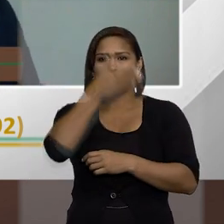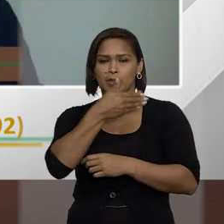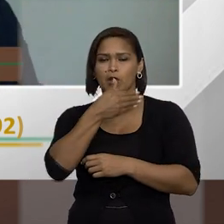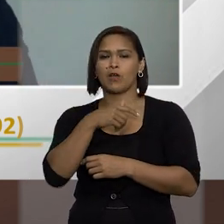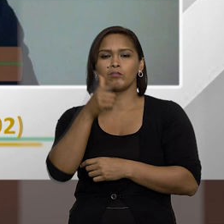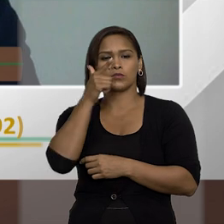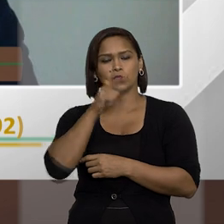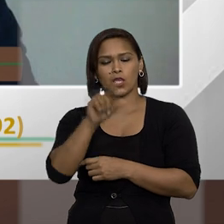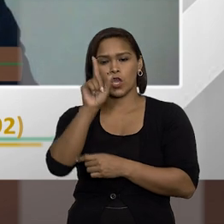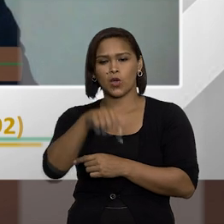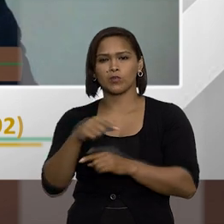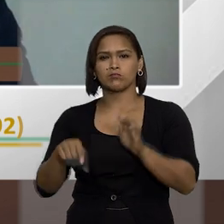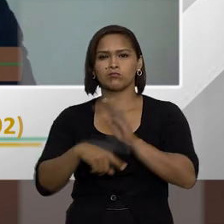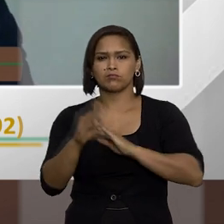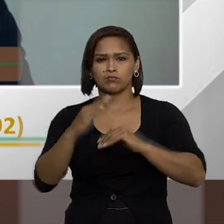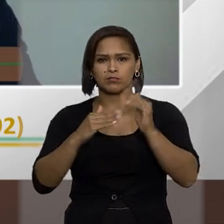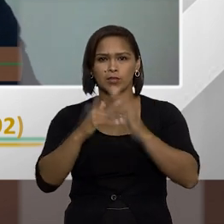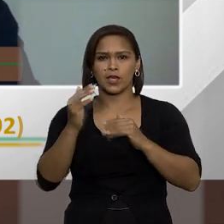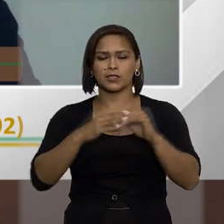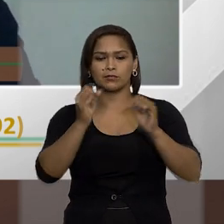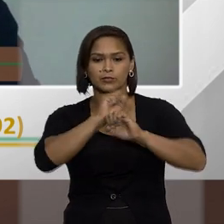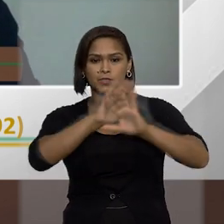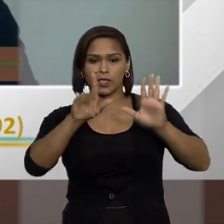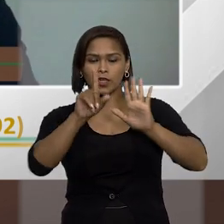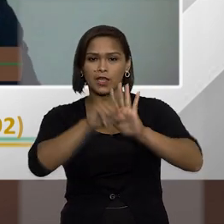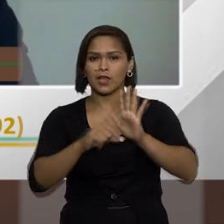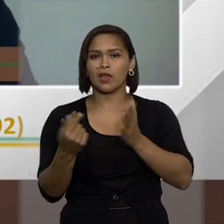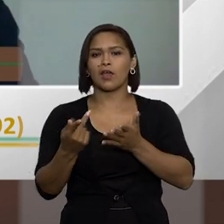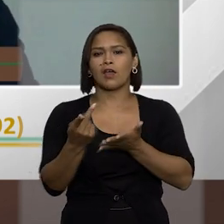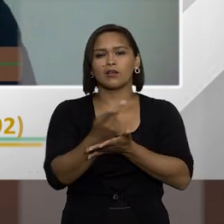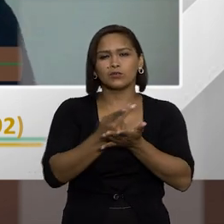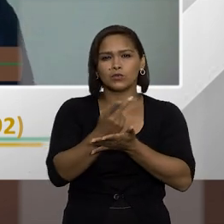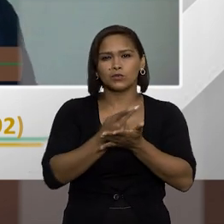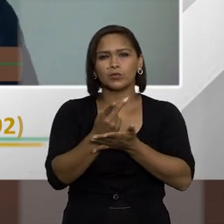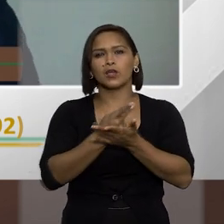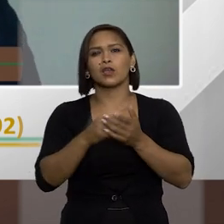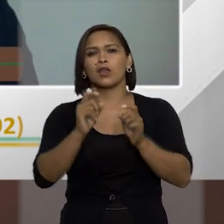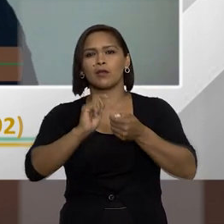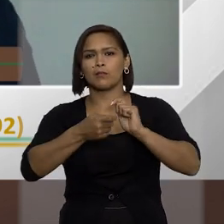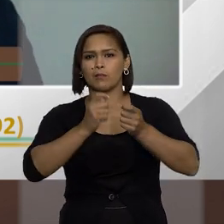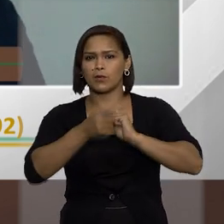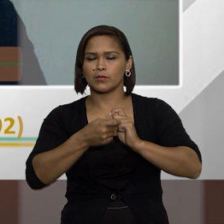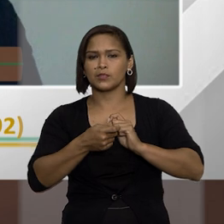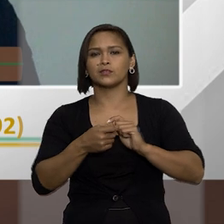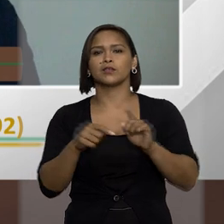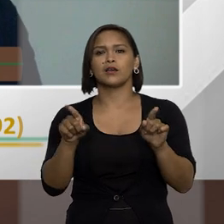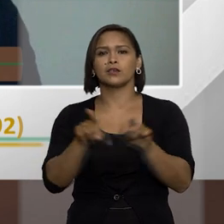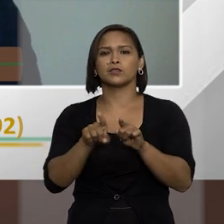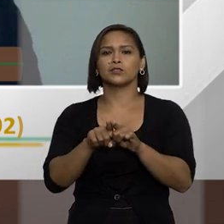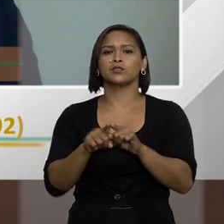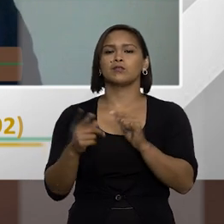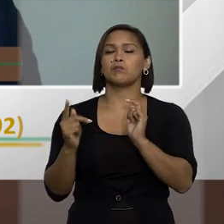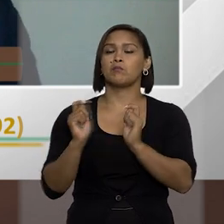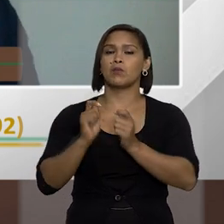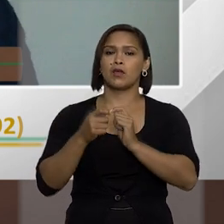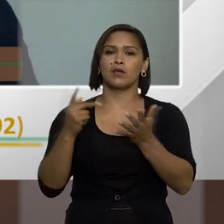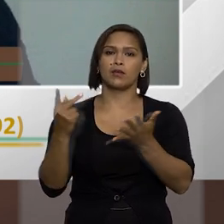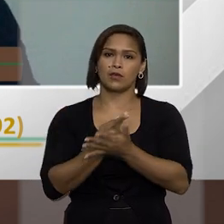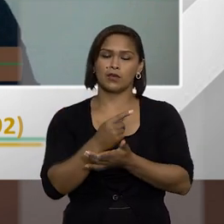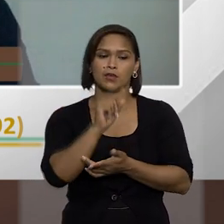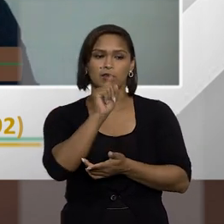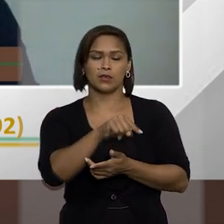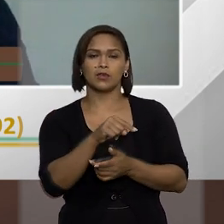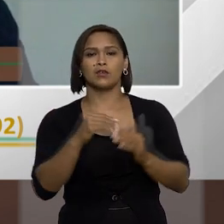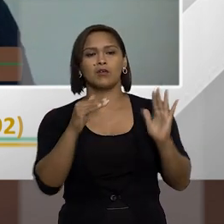insumos estes que capazes de evidenciar as alegações o cometimento de atos ímprobos